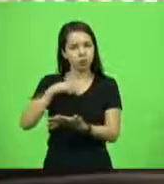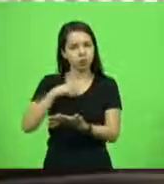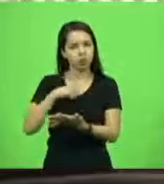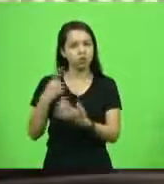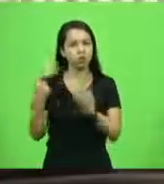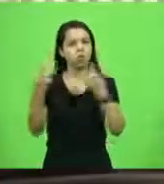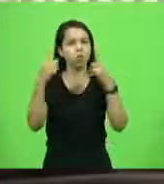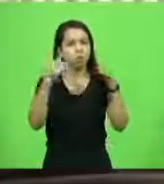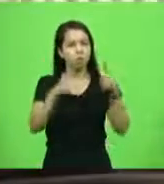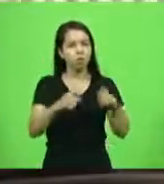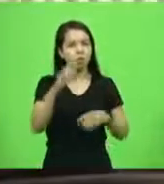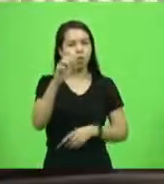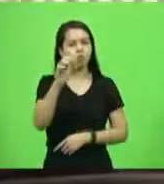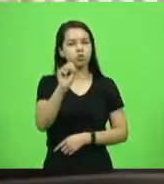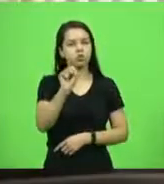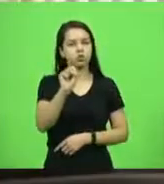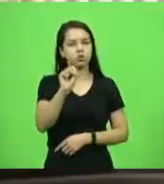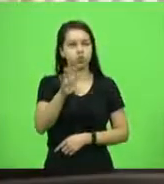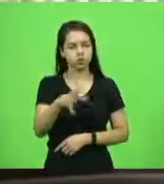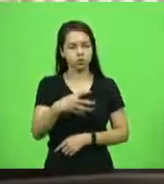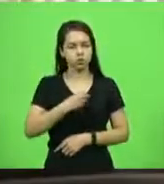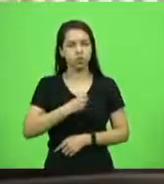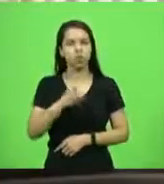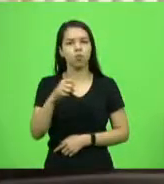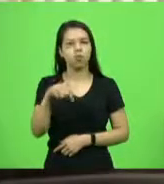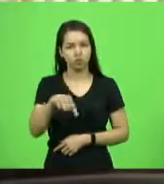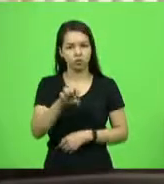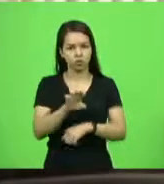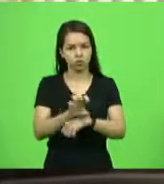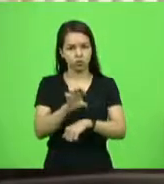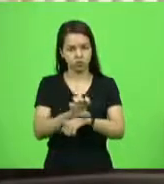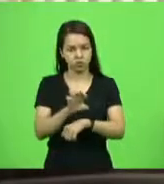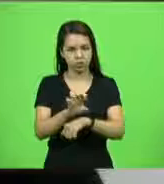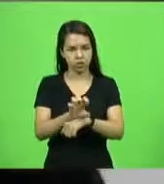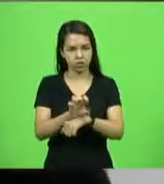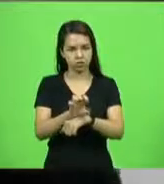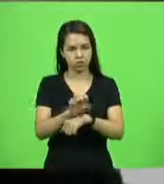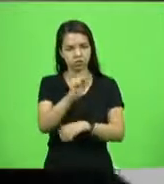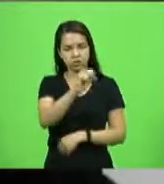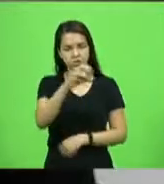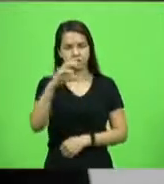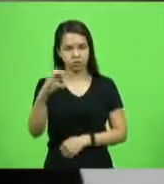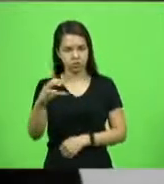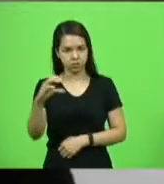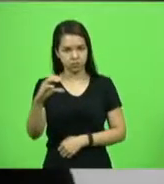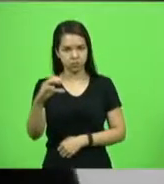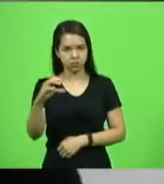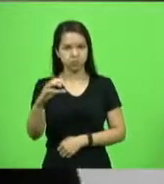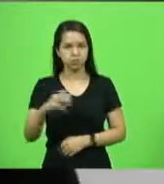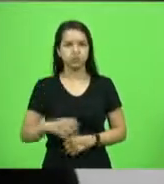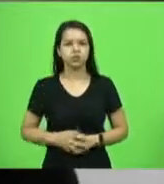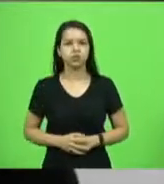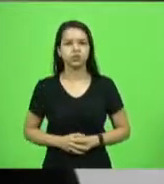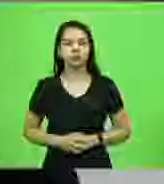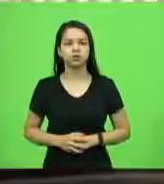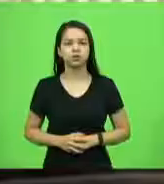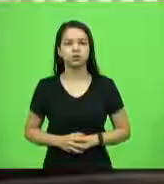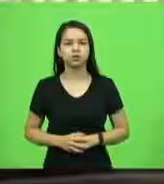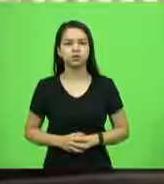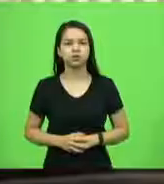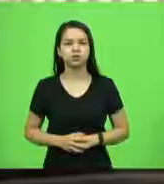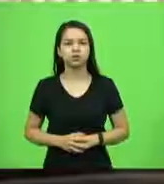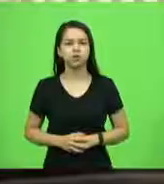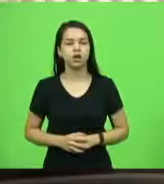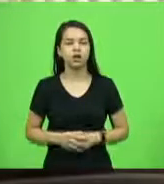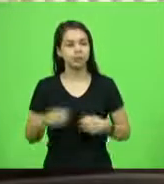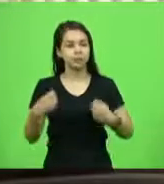tão necessário que é o serviço do SAMU no Estado de Santa Catarina. É preciso, e já me passo a palavra, deputado Sareta,